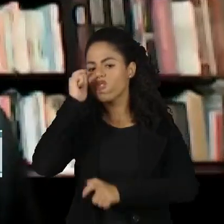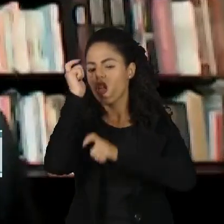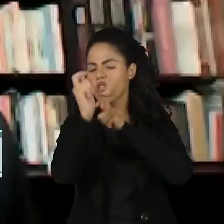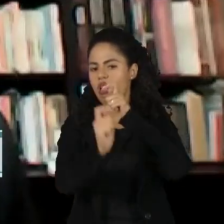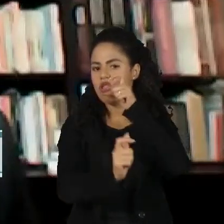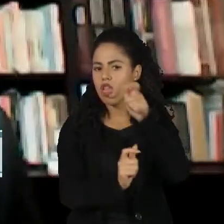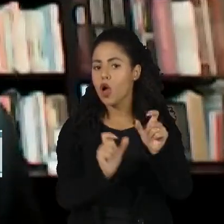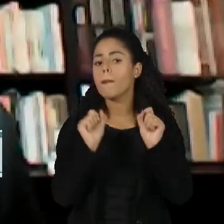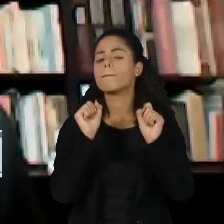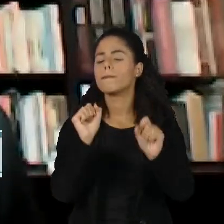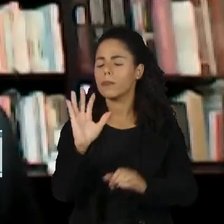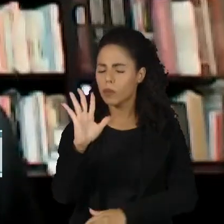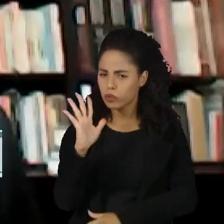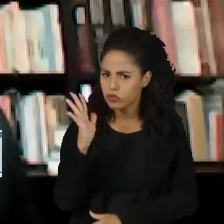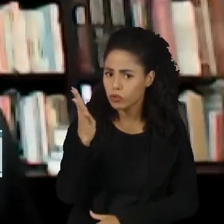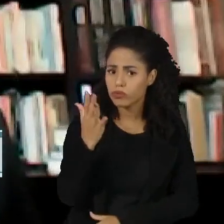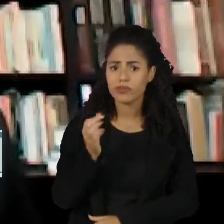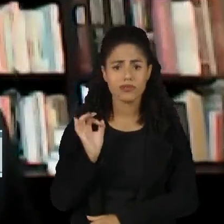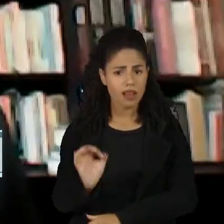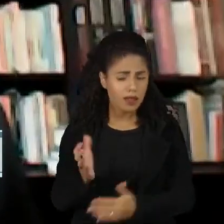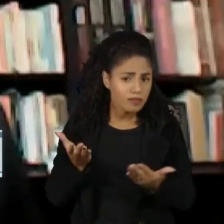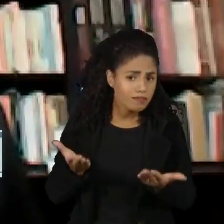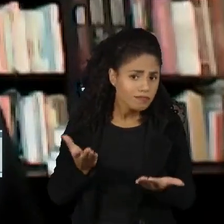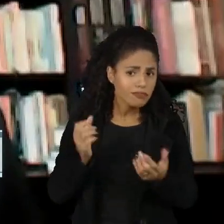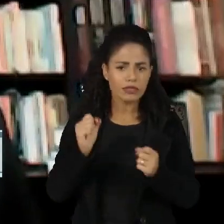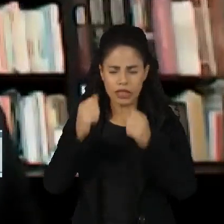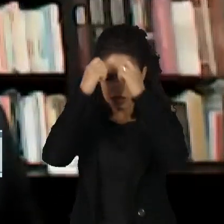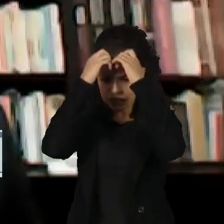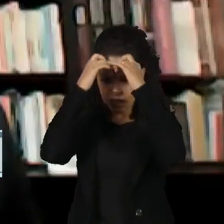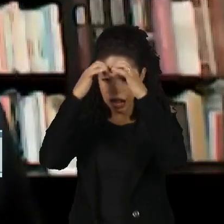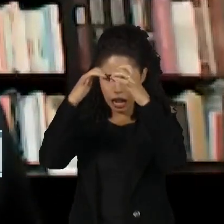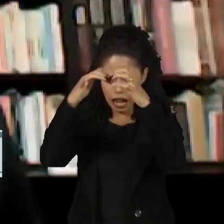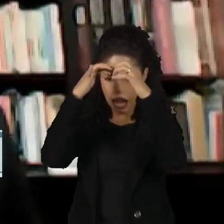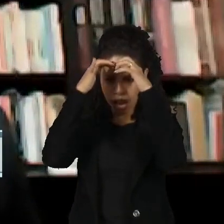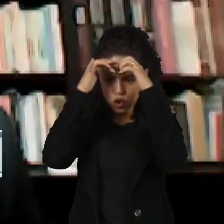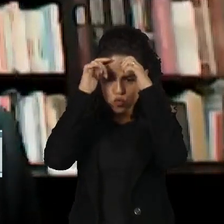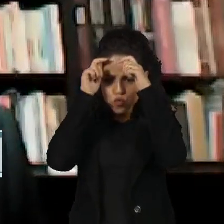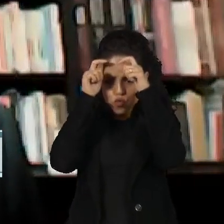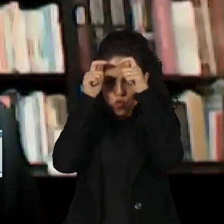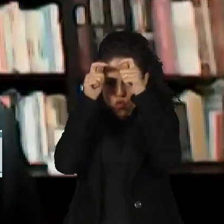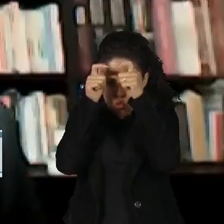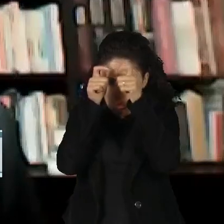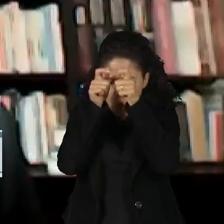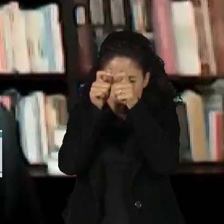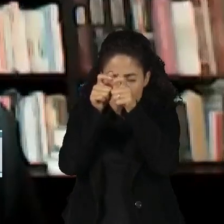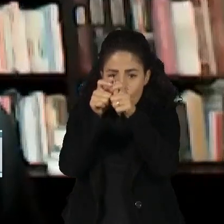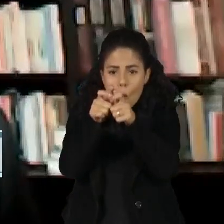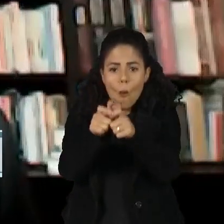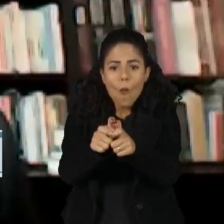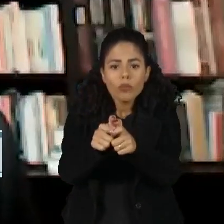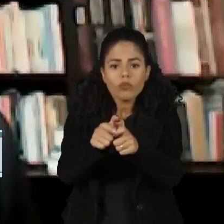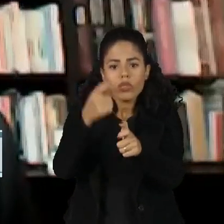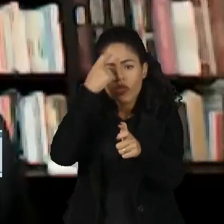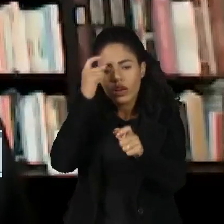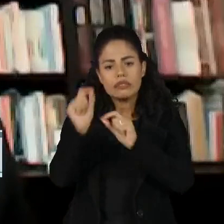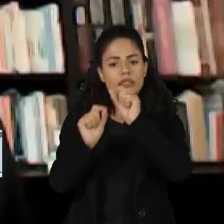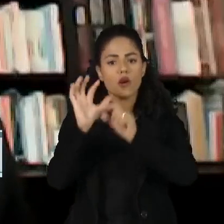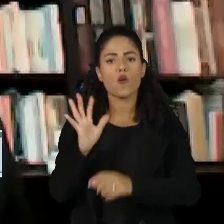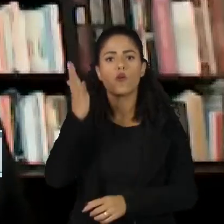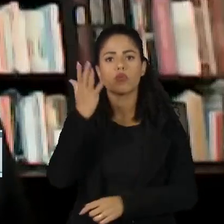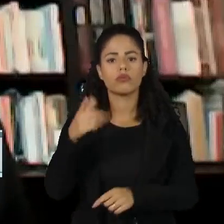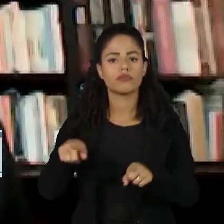certamente estaremos criando cérebro com um manto do